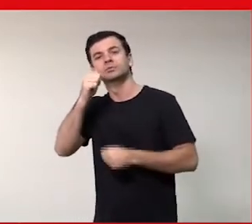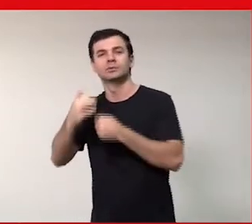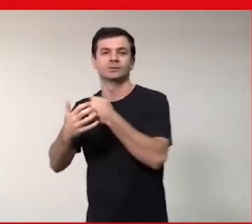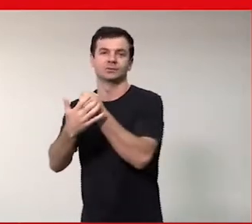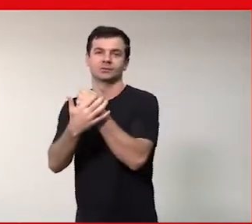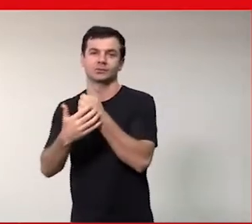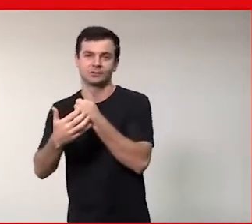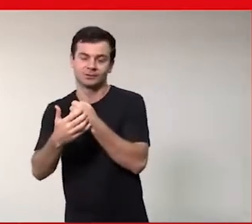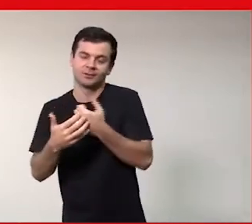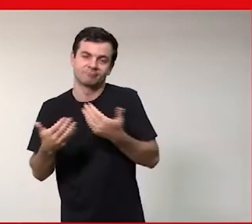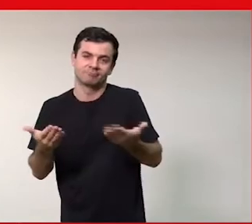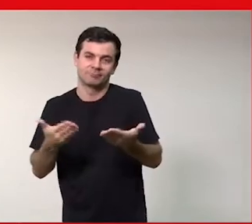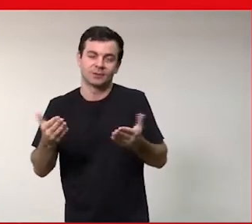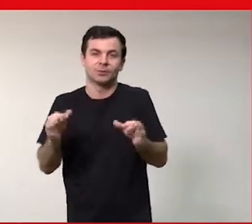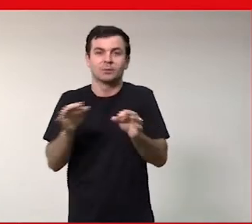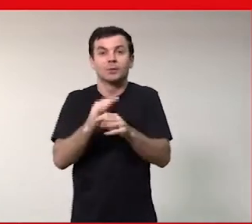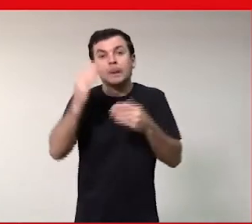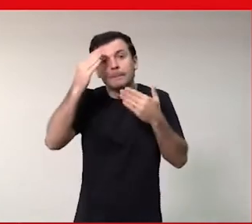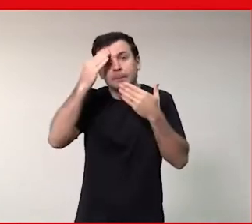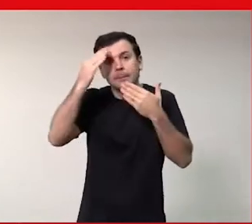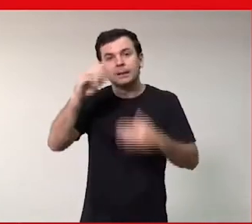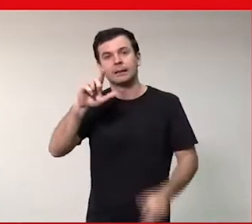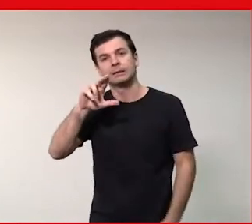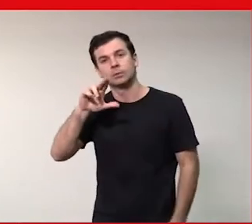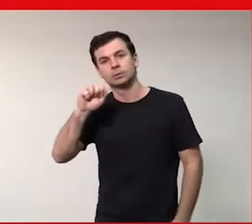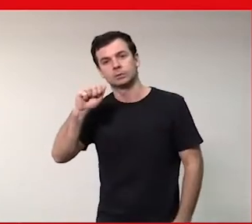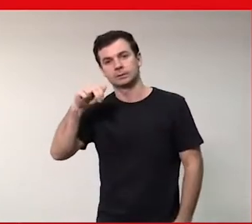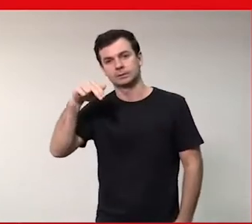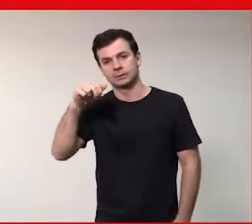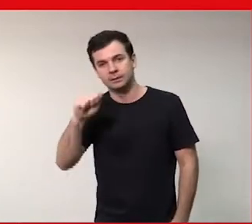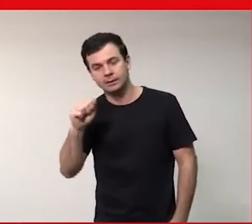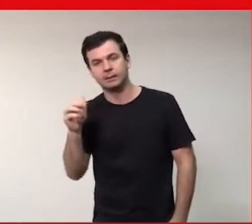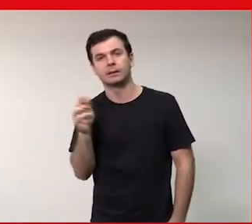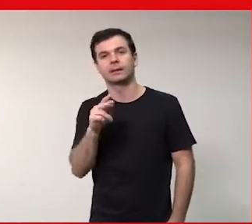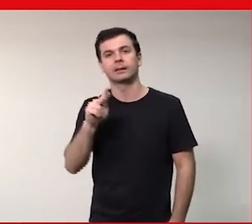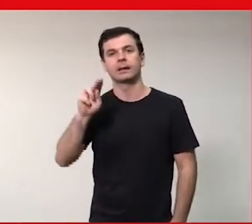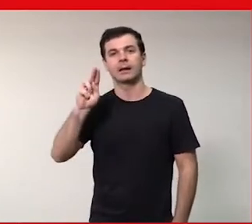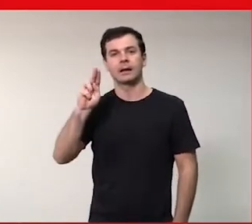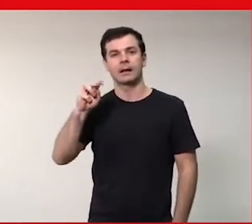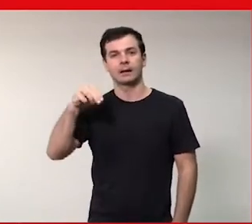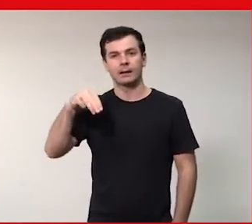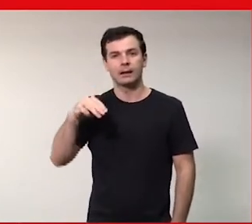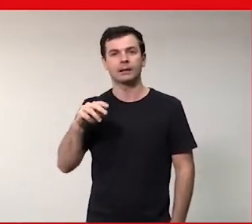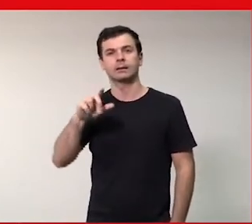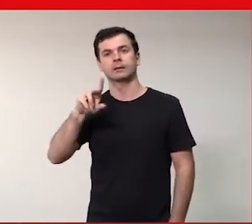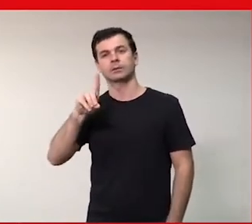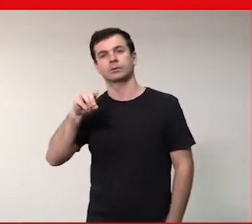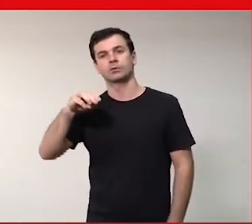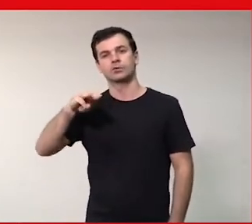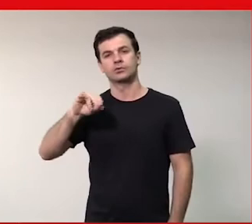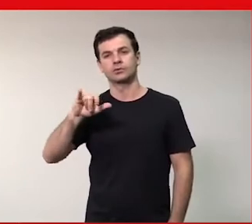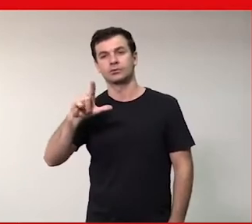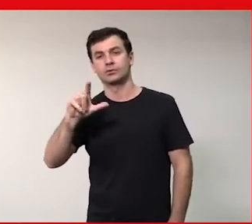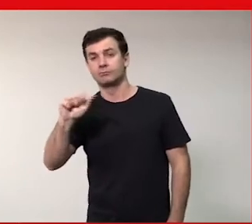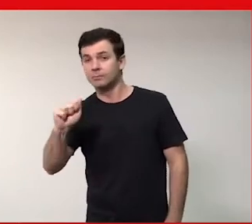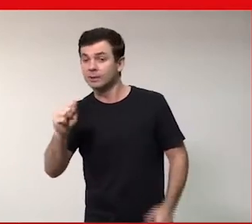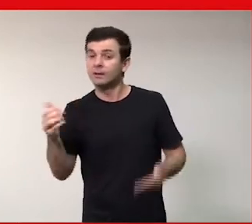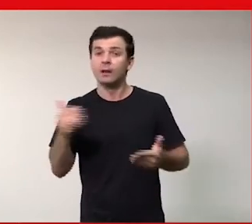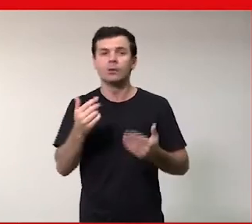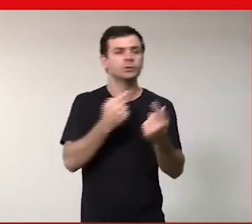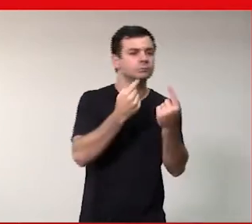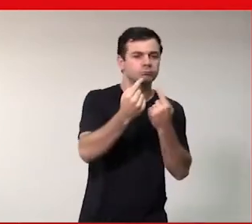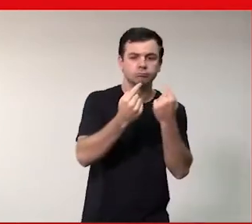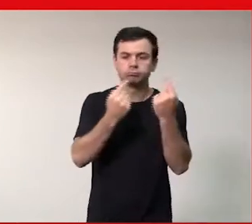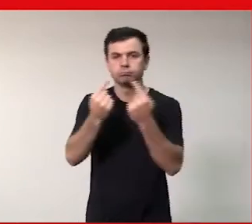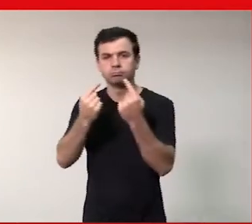fala agradecendo a Luciana, agradecendo a Letéia, agradecendo a Karen, a Vânia, a Ludmilla, por estar aqui falando, discutindo,